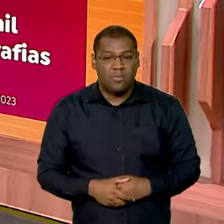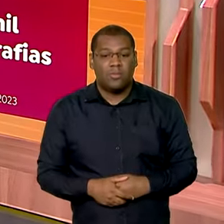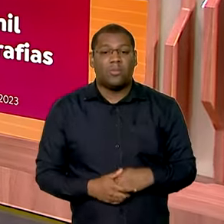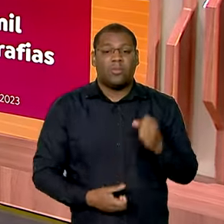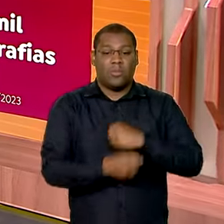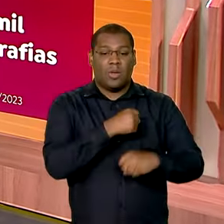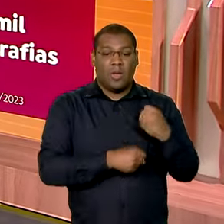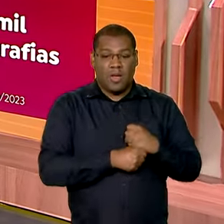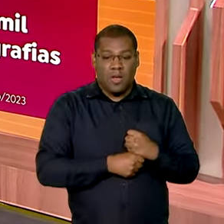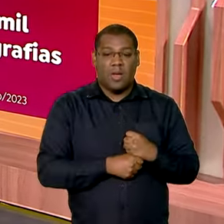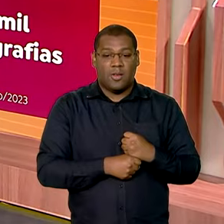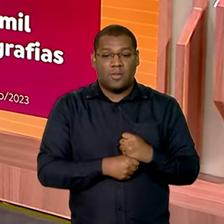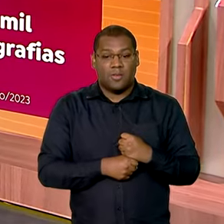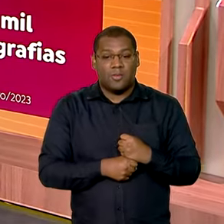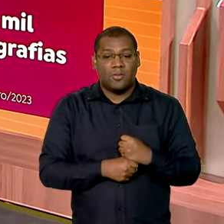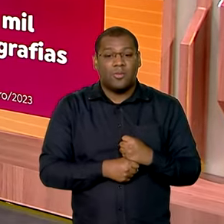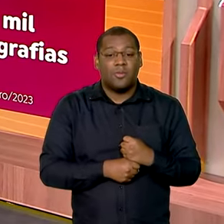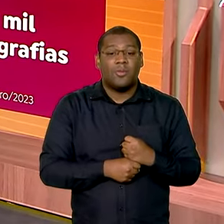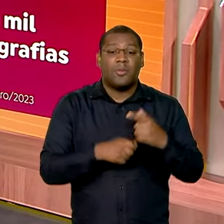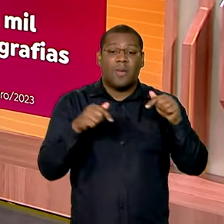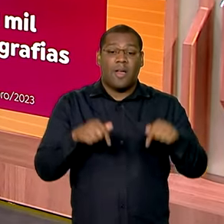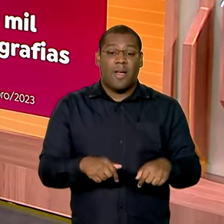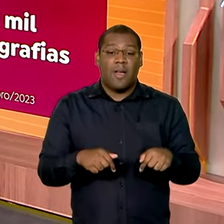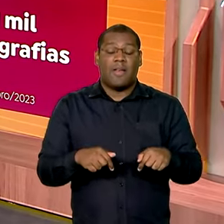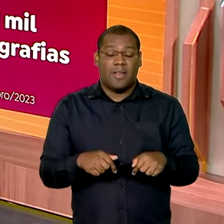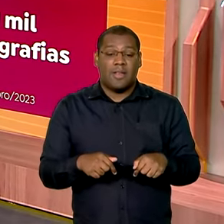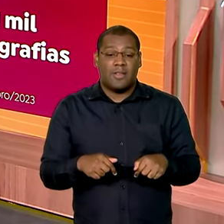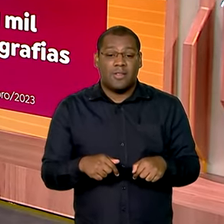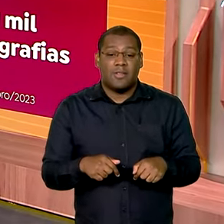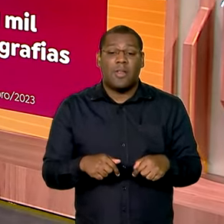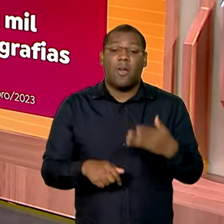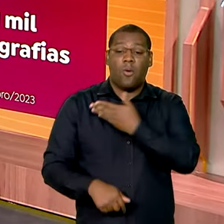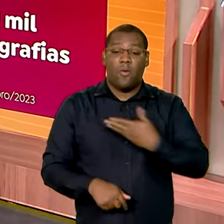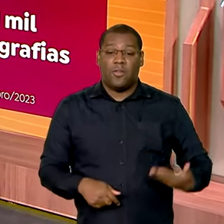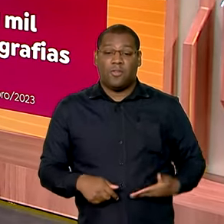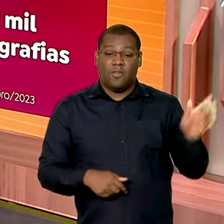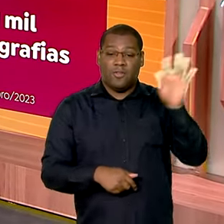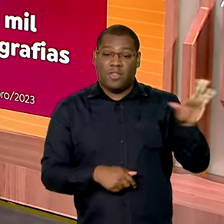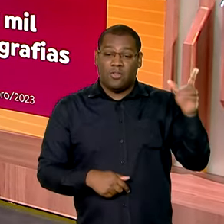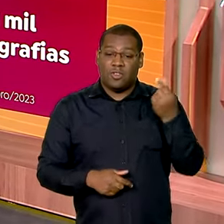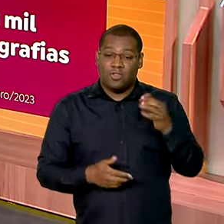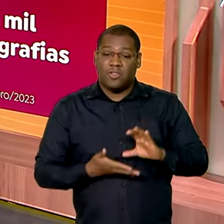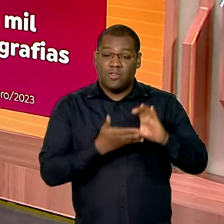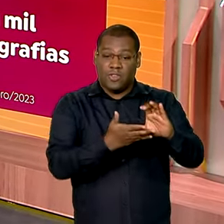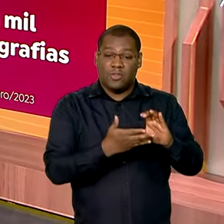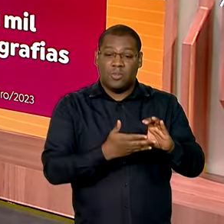ano a capital do estado teve um alto volume de investimentos em moradias populares foram quase